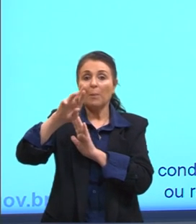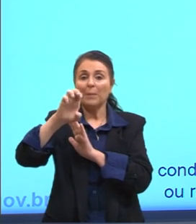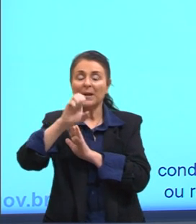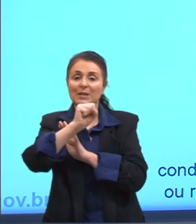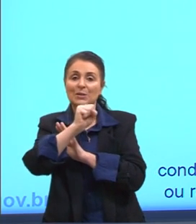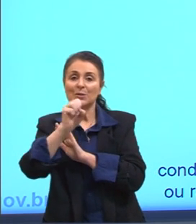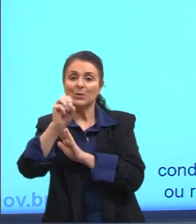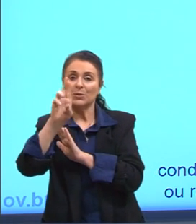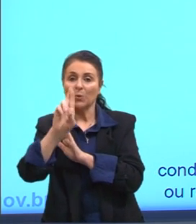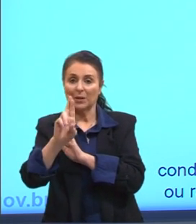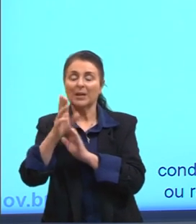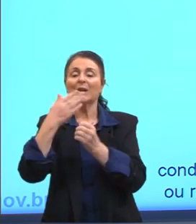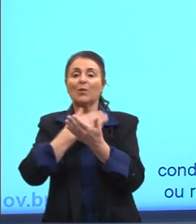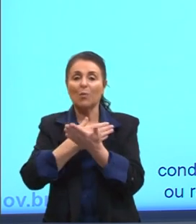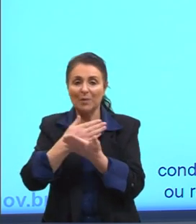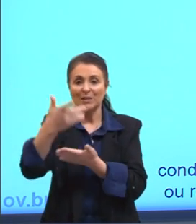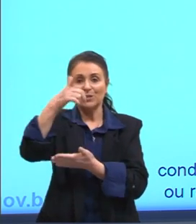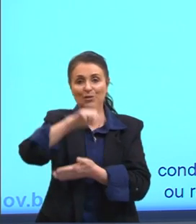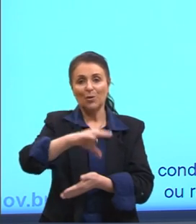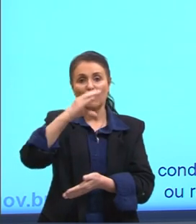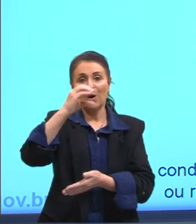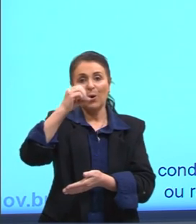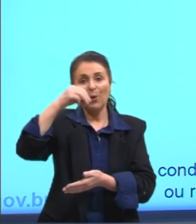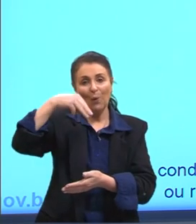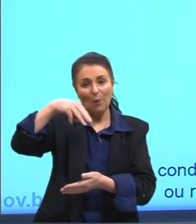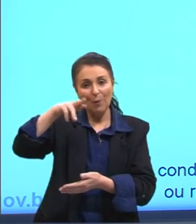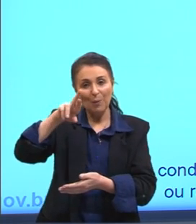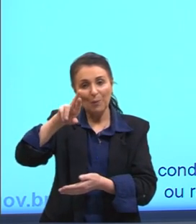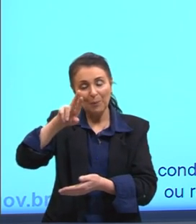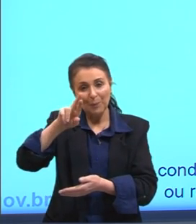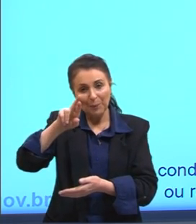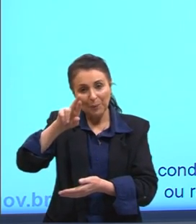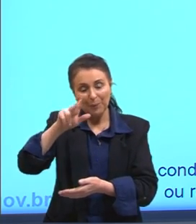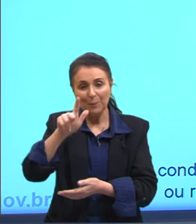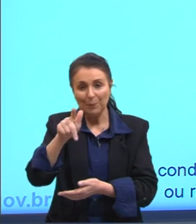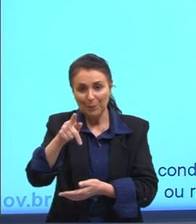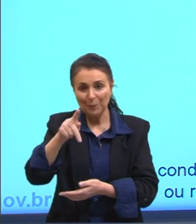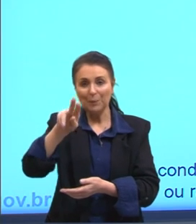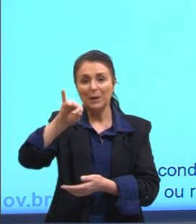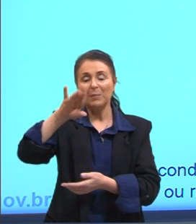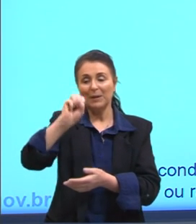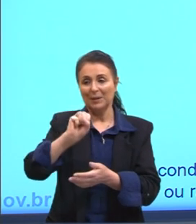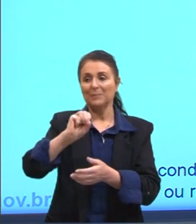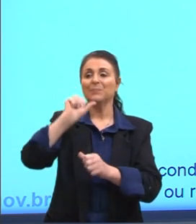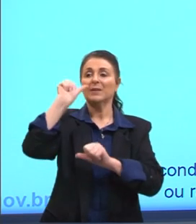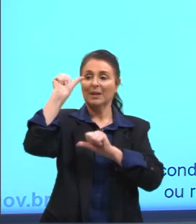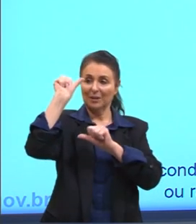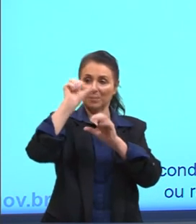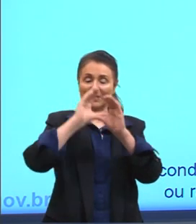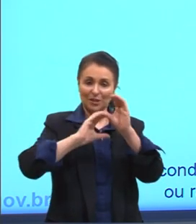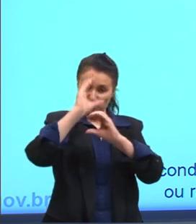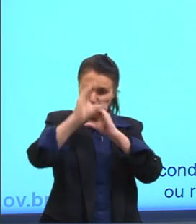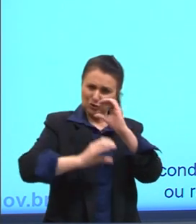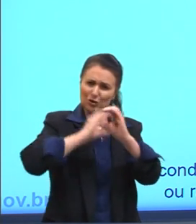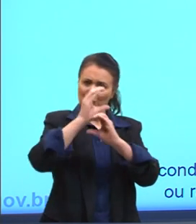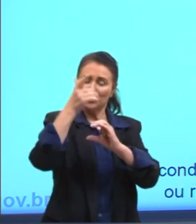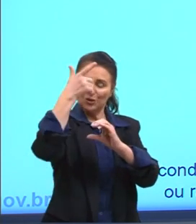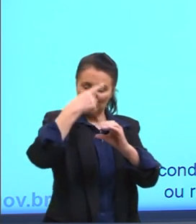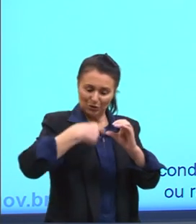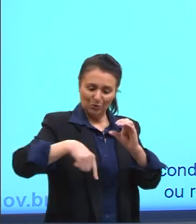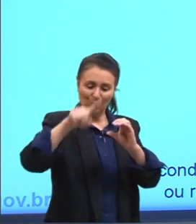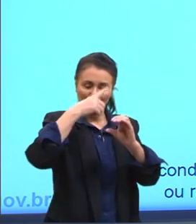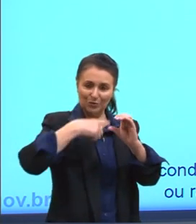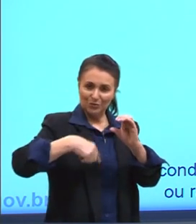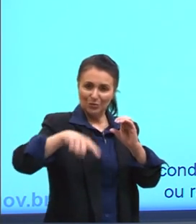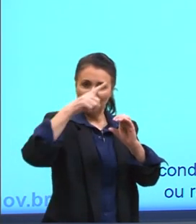é comprimido, dando início a um novo ciclo. Tá? Então, aqui a gente consegue ver, né? O